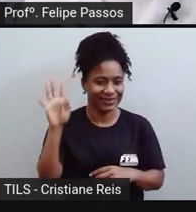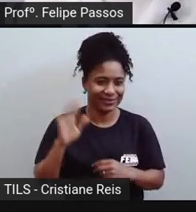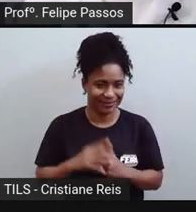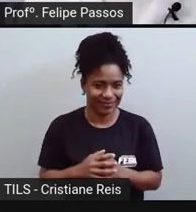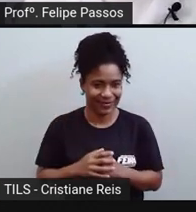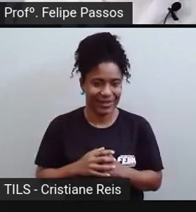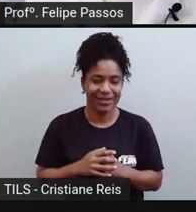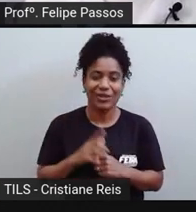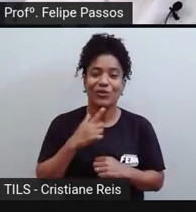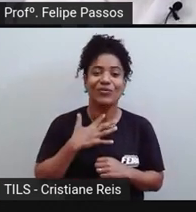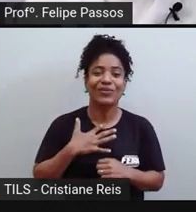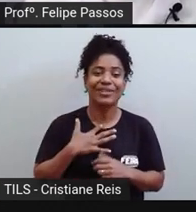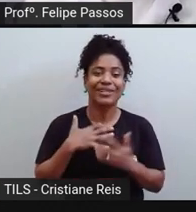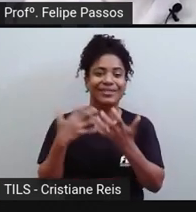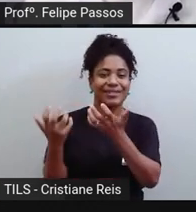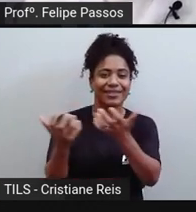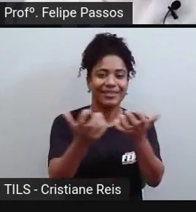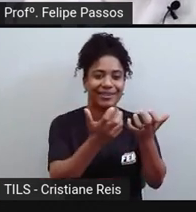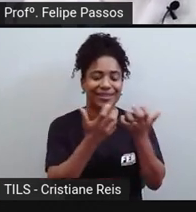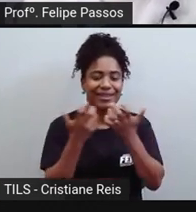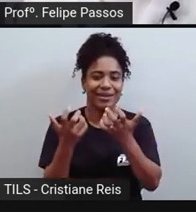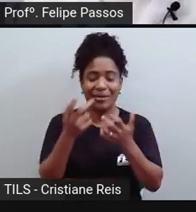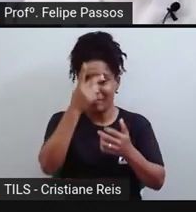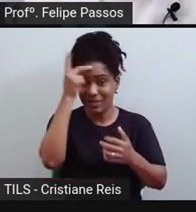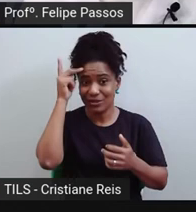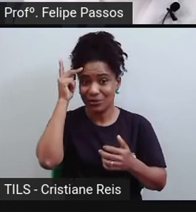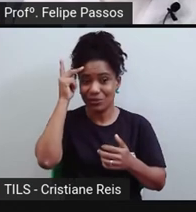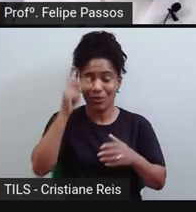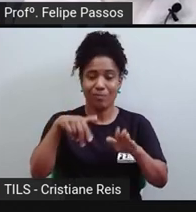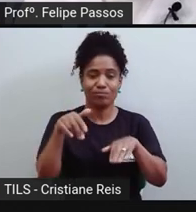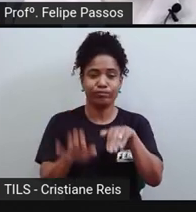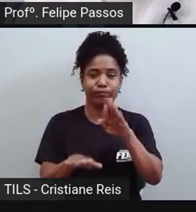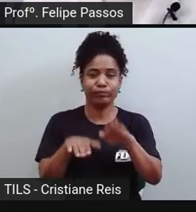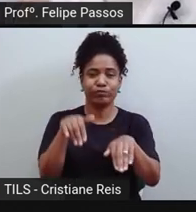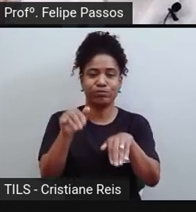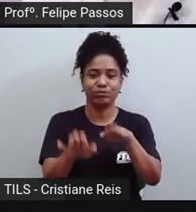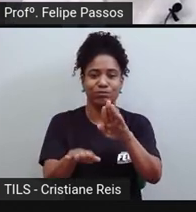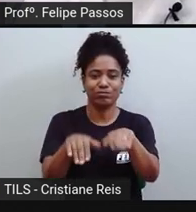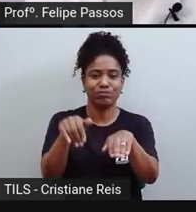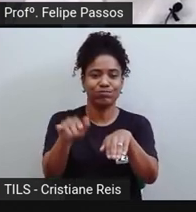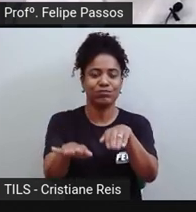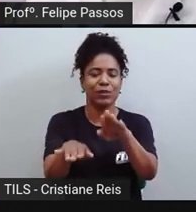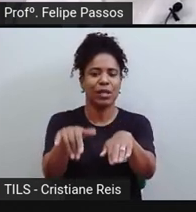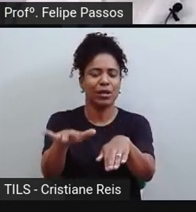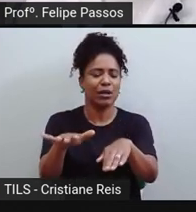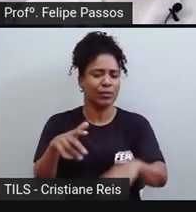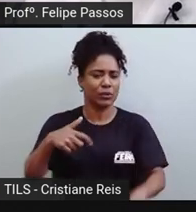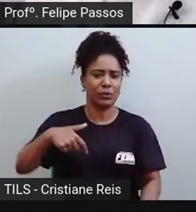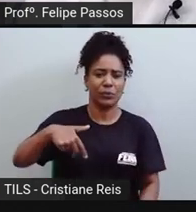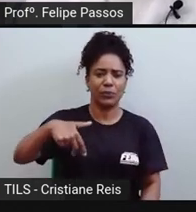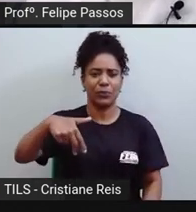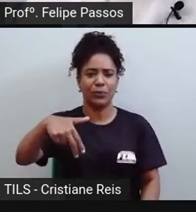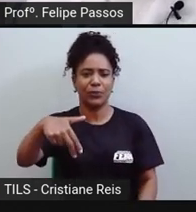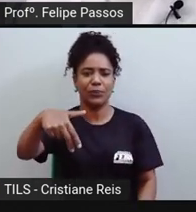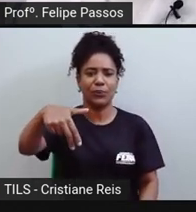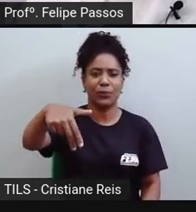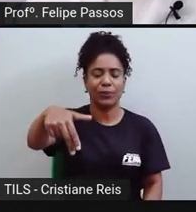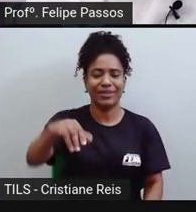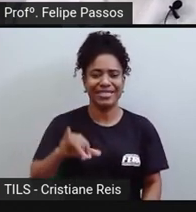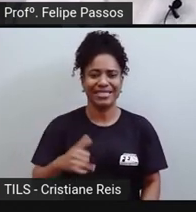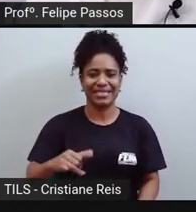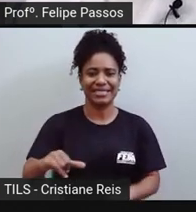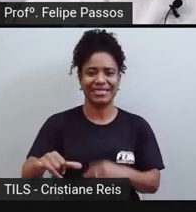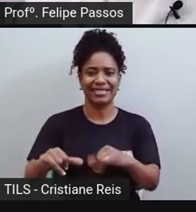energia com as pessoas caminhando, pois isso é uma realidade que está surgindo aí. o pessoal